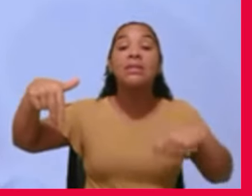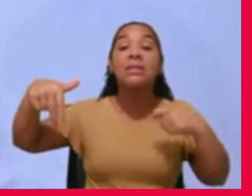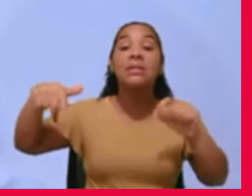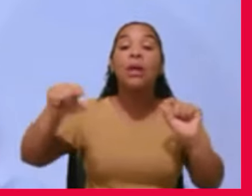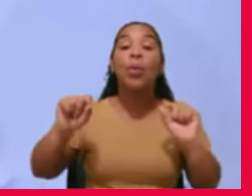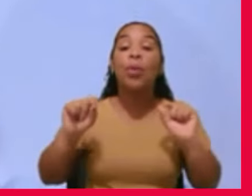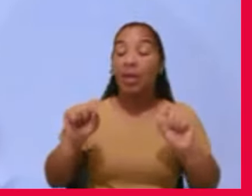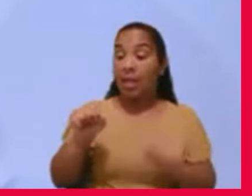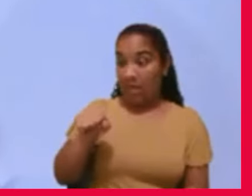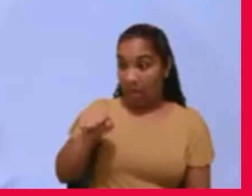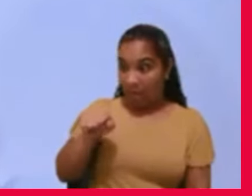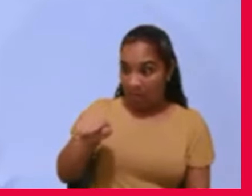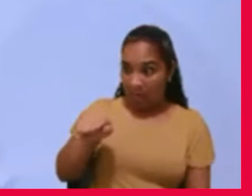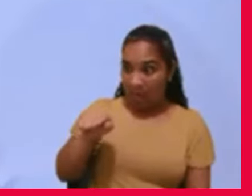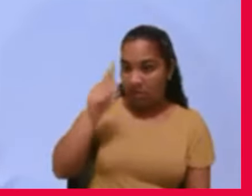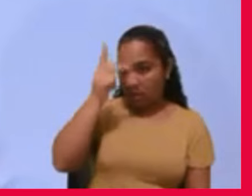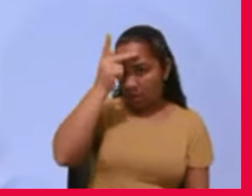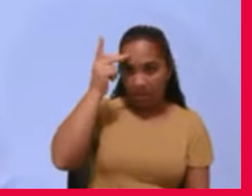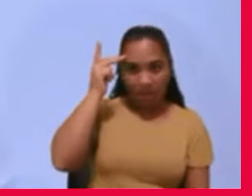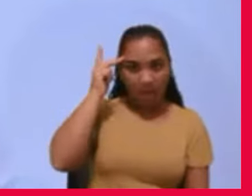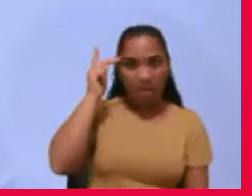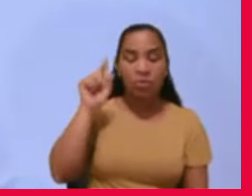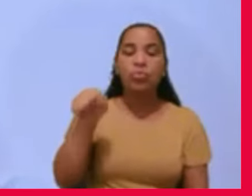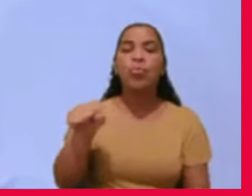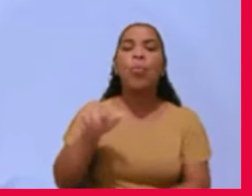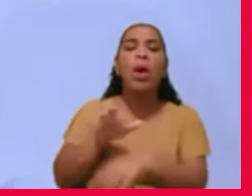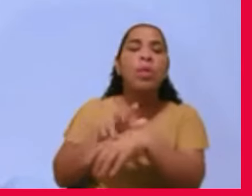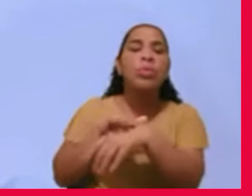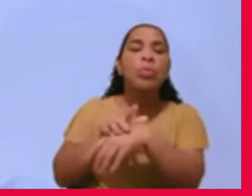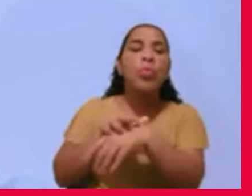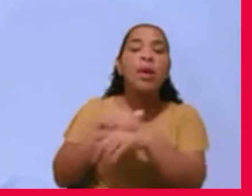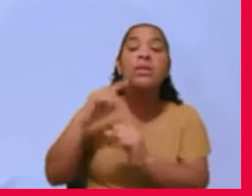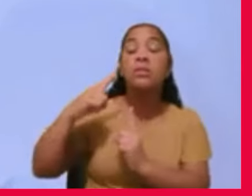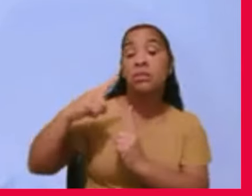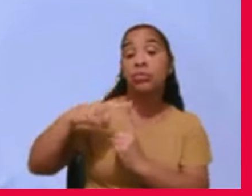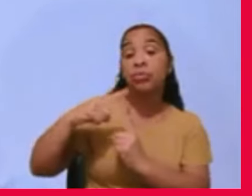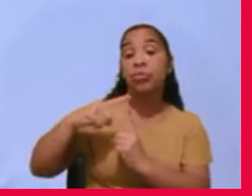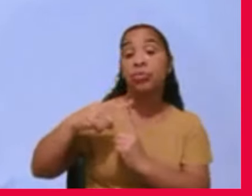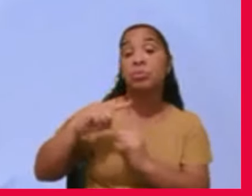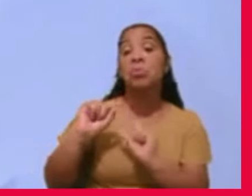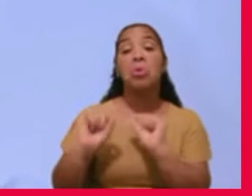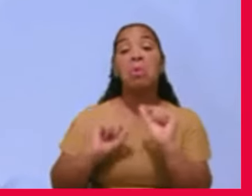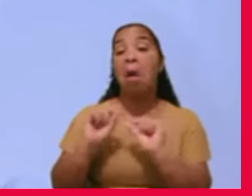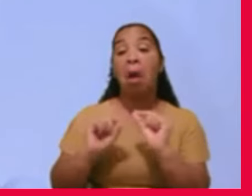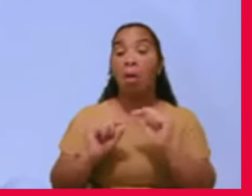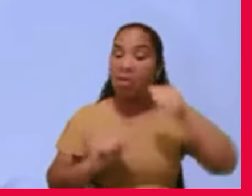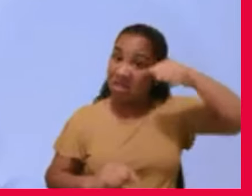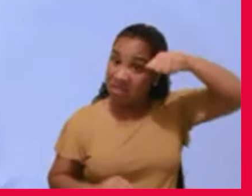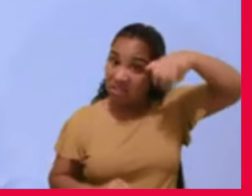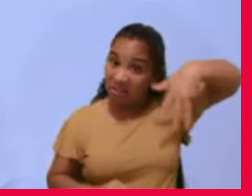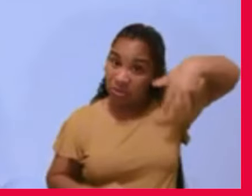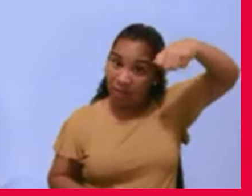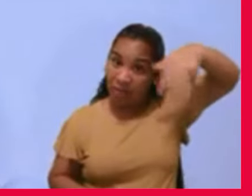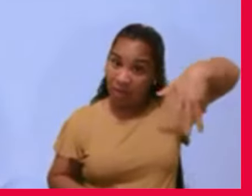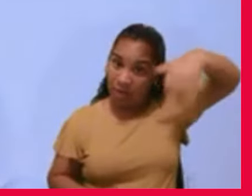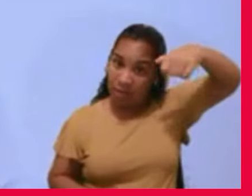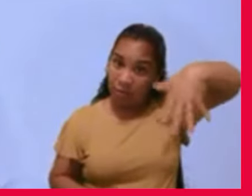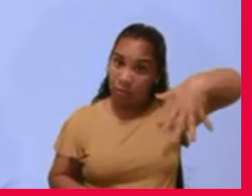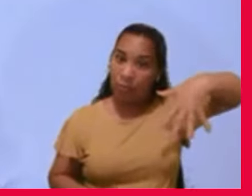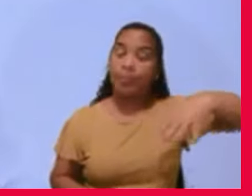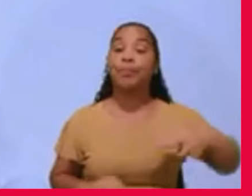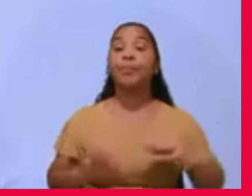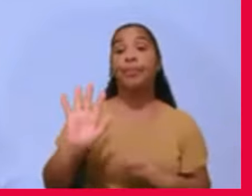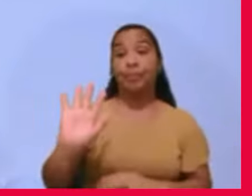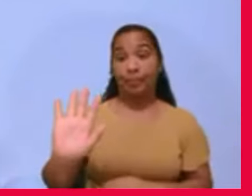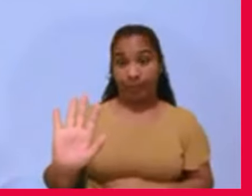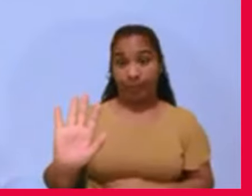de enfermidade que ele teve. Ah, era um esquizofrênico. Muito bem. Mas era um esquizofrênico